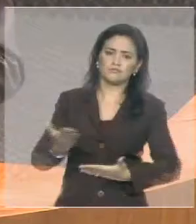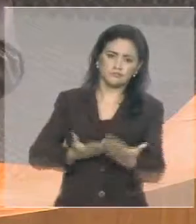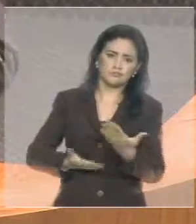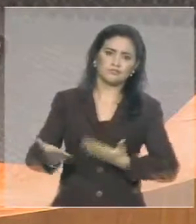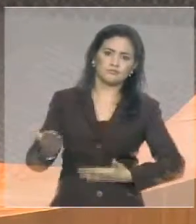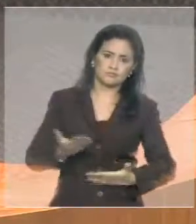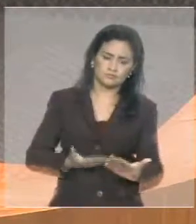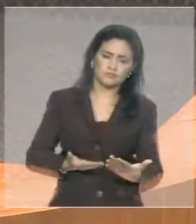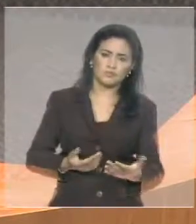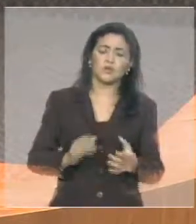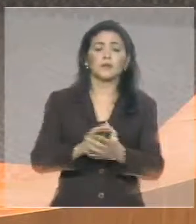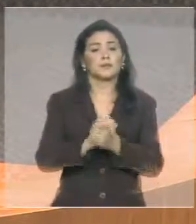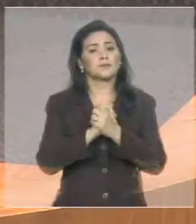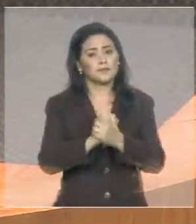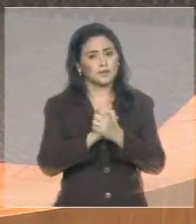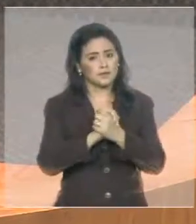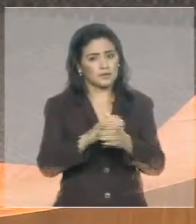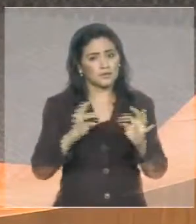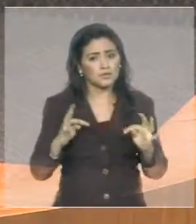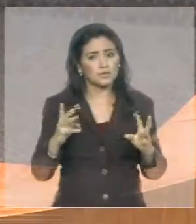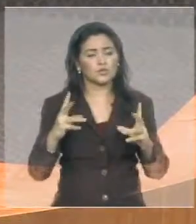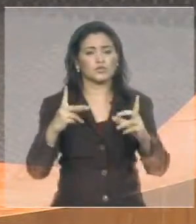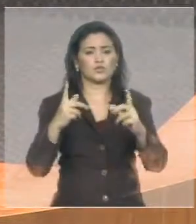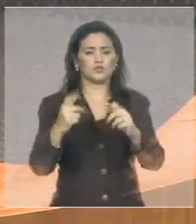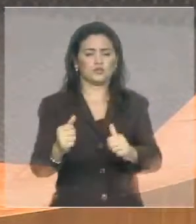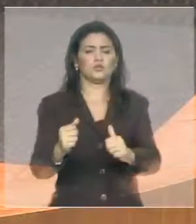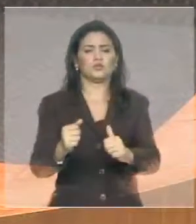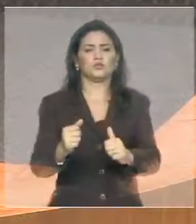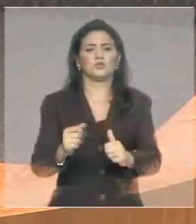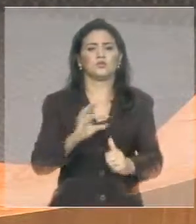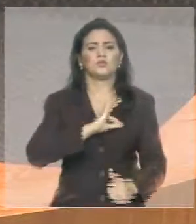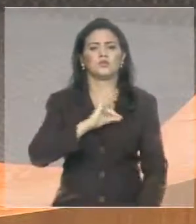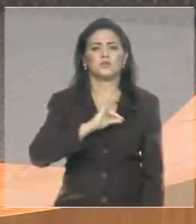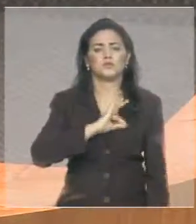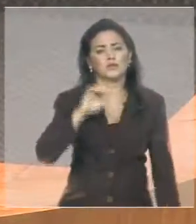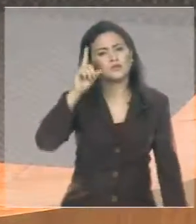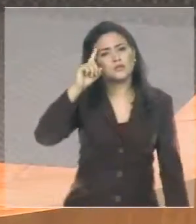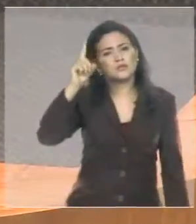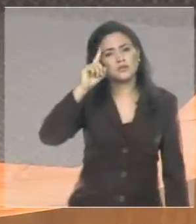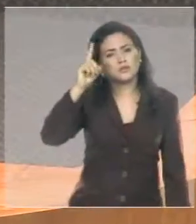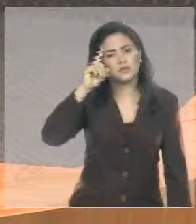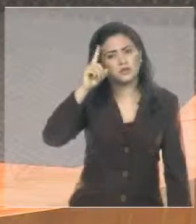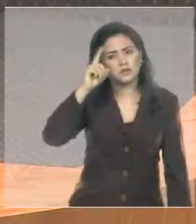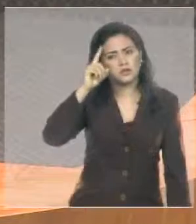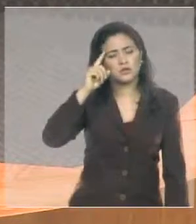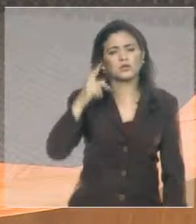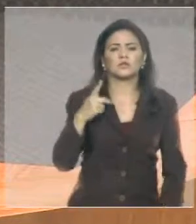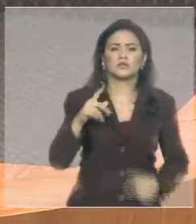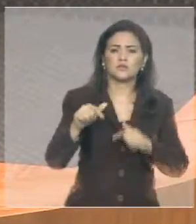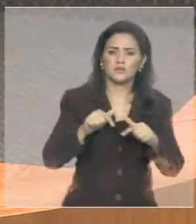eu quero aqui parabenizar a todos os agentes que, no dia a dia, estão realmente desenvolvendo suas atividades,